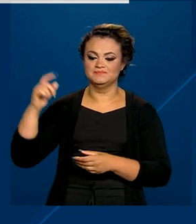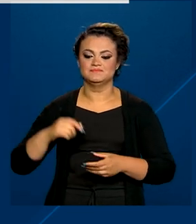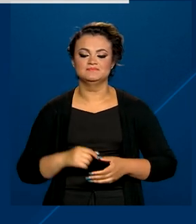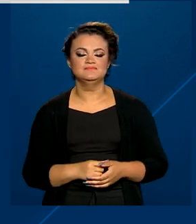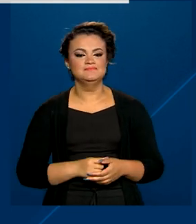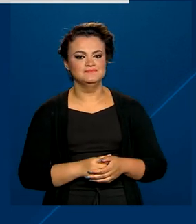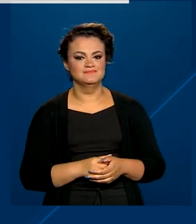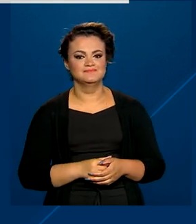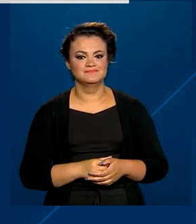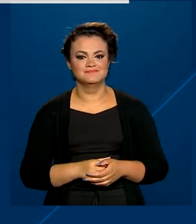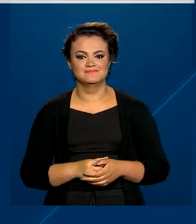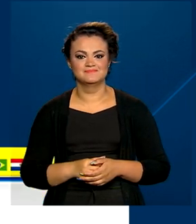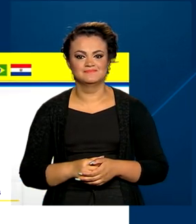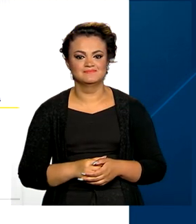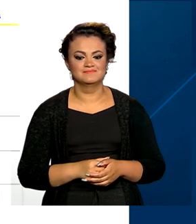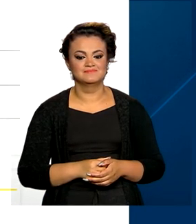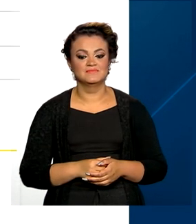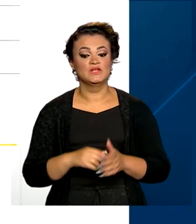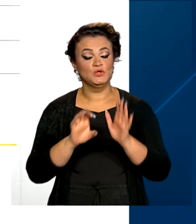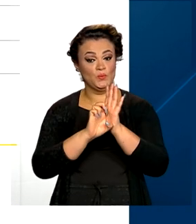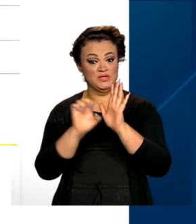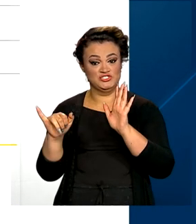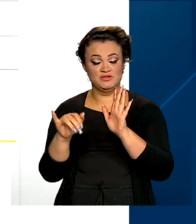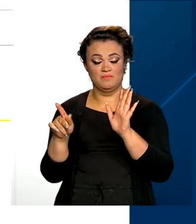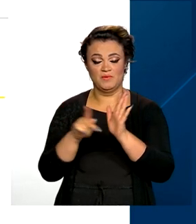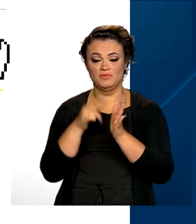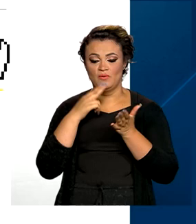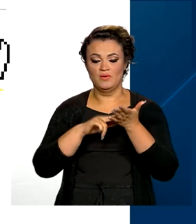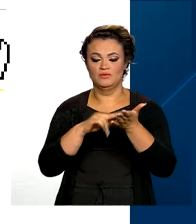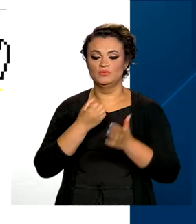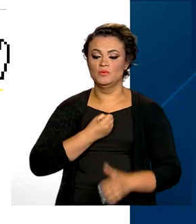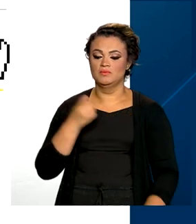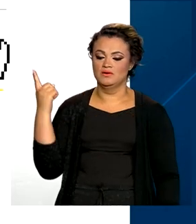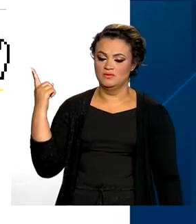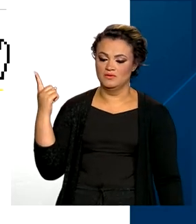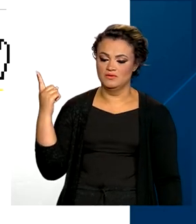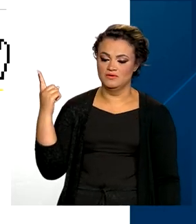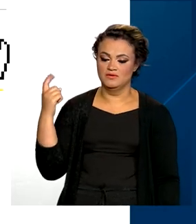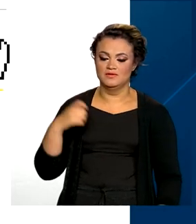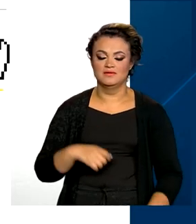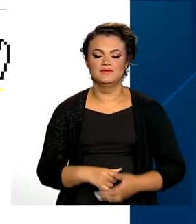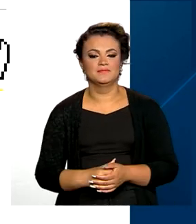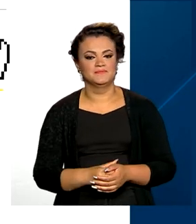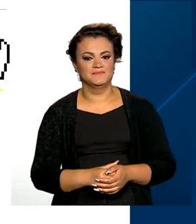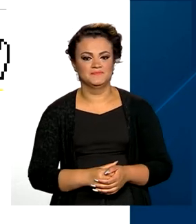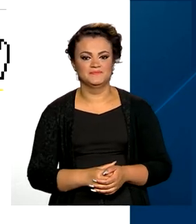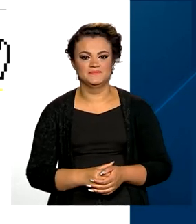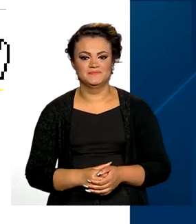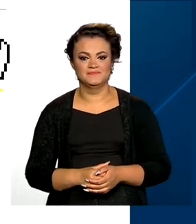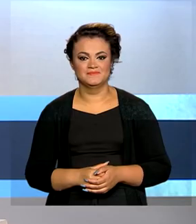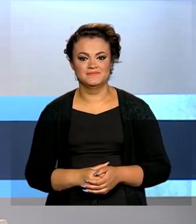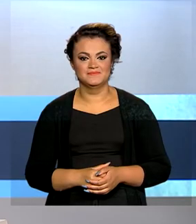.com.br e o edital dos Correios é o de número 961250.